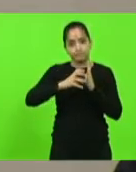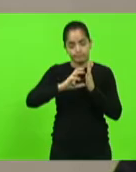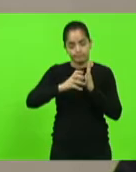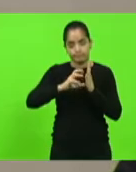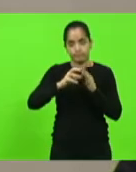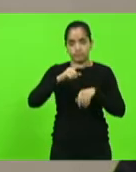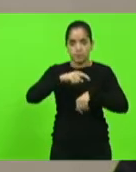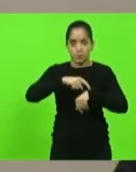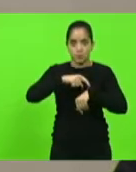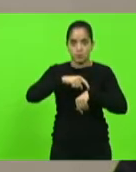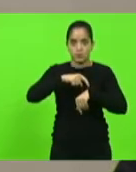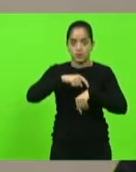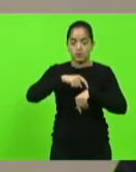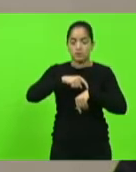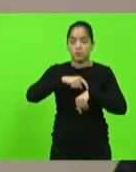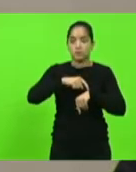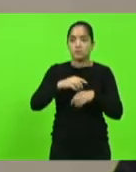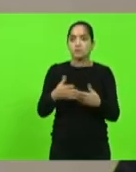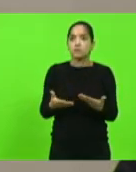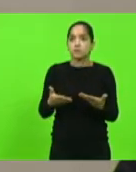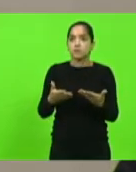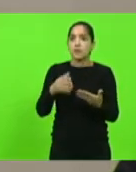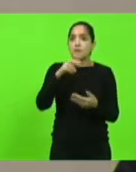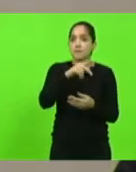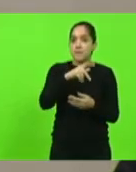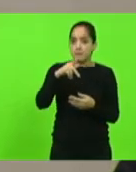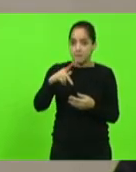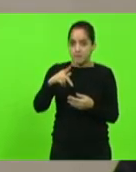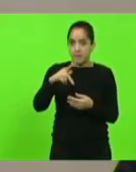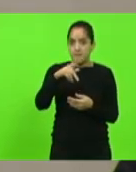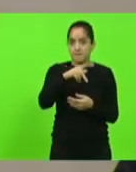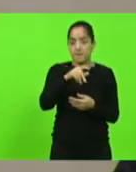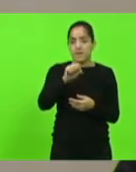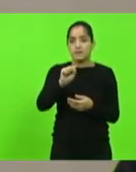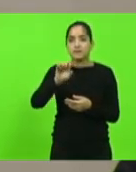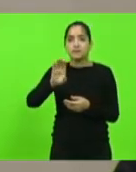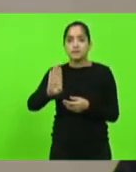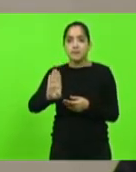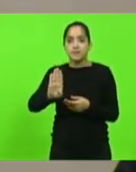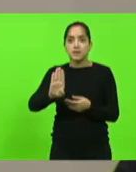políticos. Bloco PP, PSB.